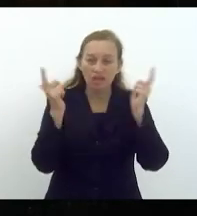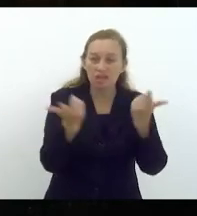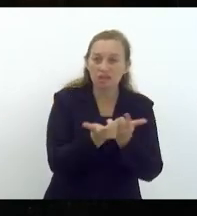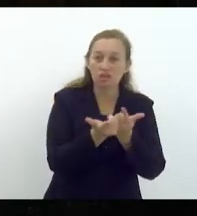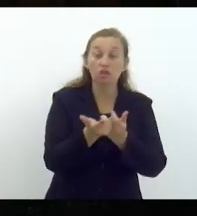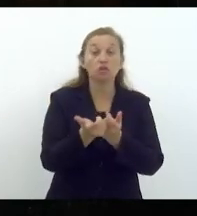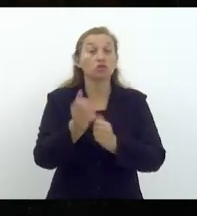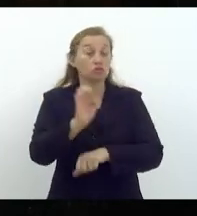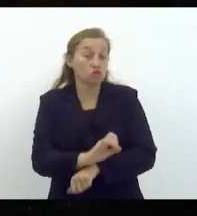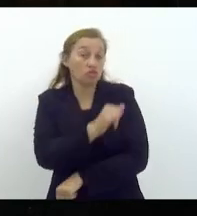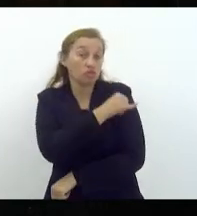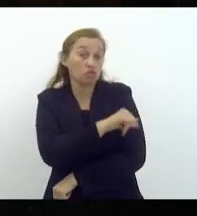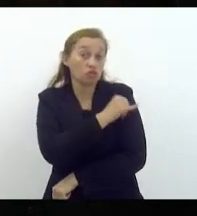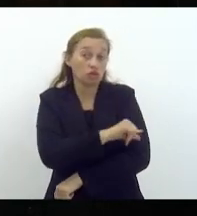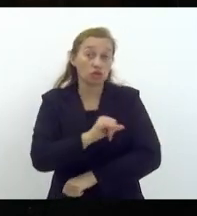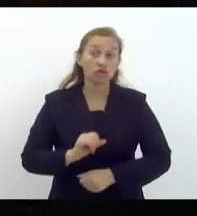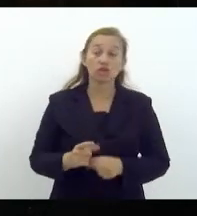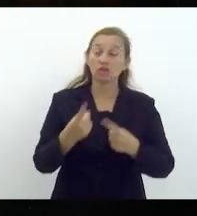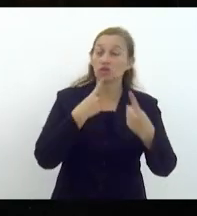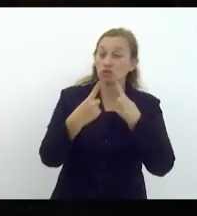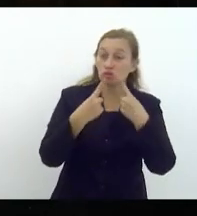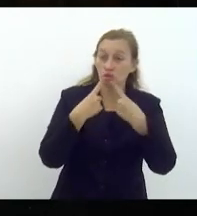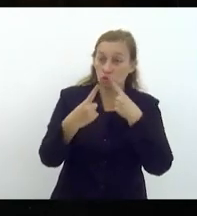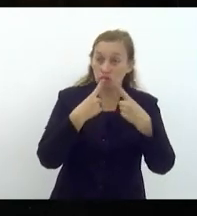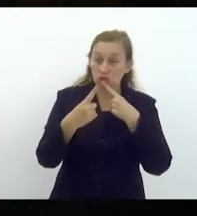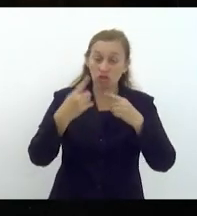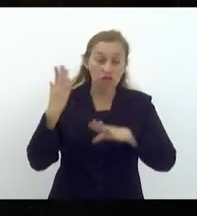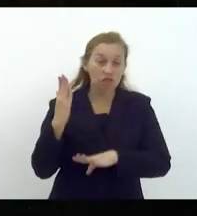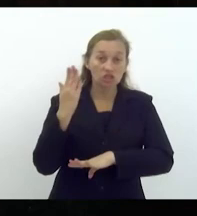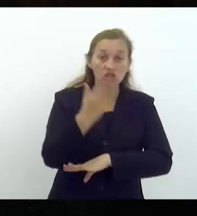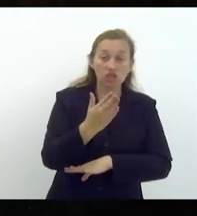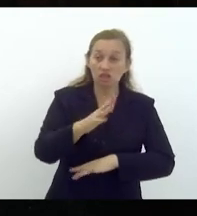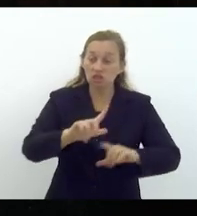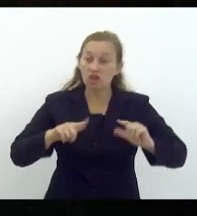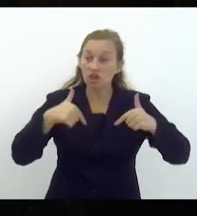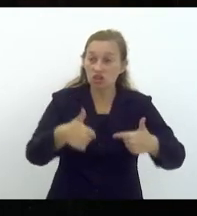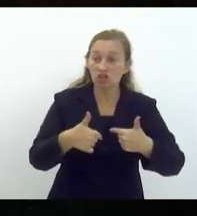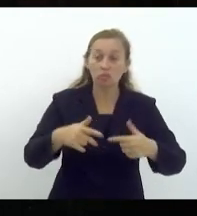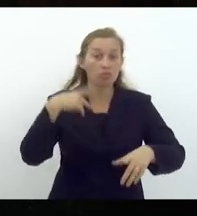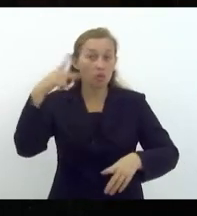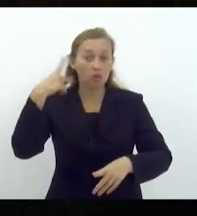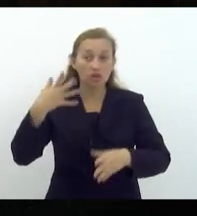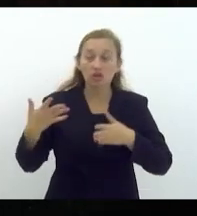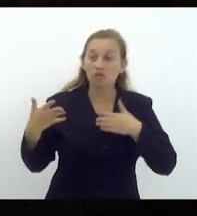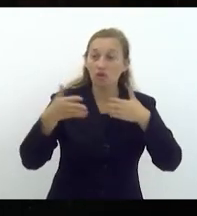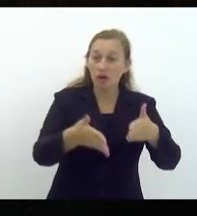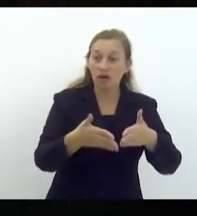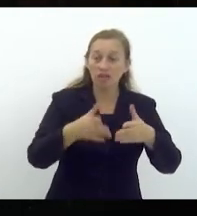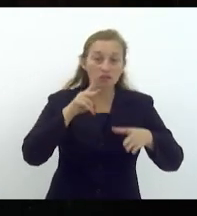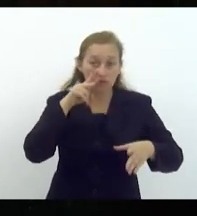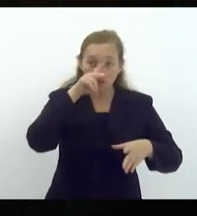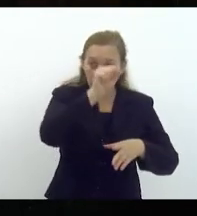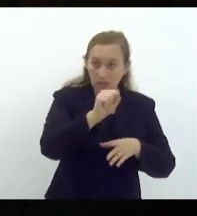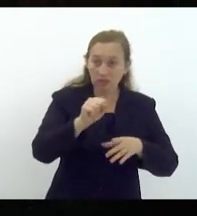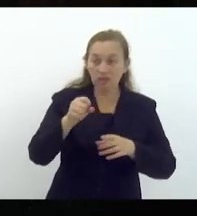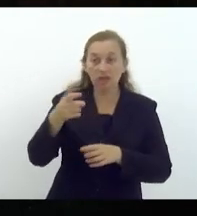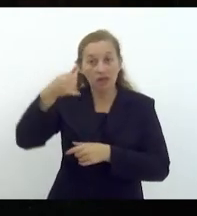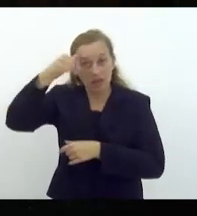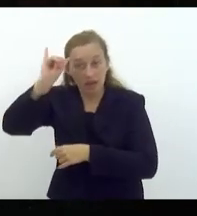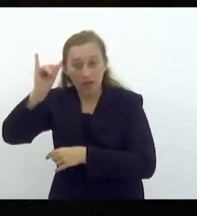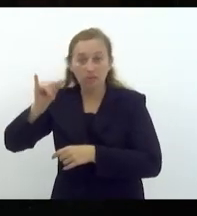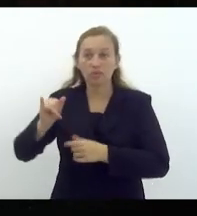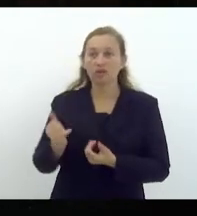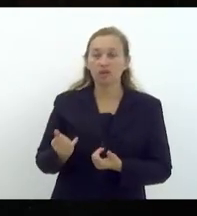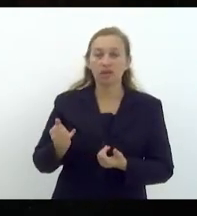no estado do Rio de Janeiro e das discussões e diretamente de ações políticas voltadas para o fortalecimento da defesa agropecuária